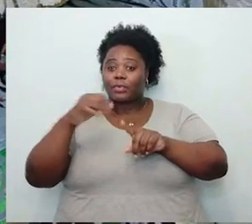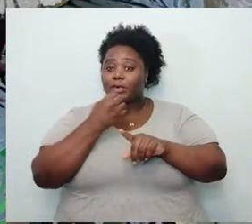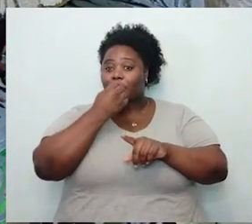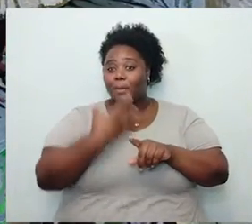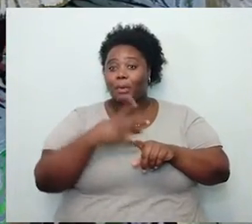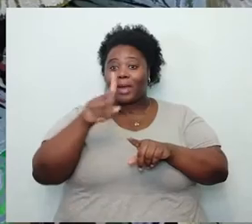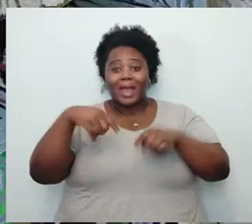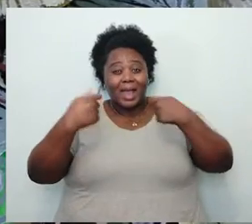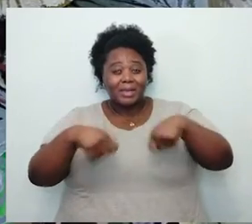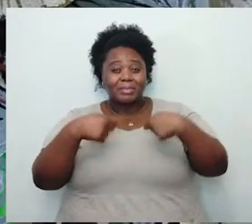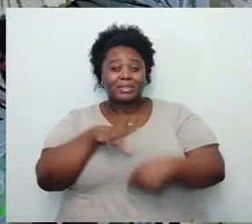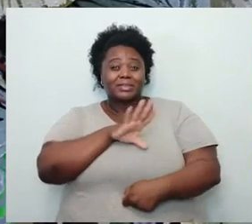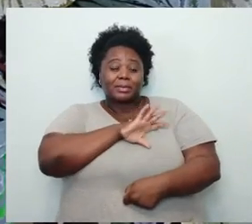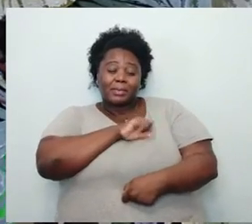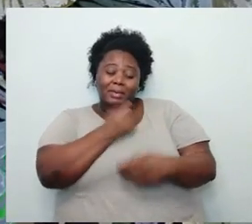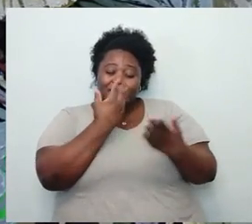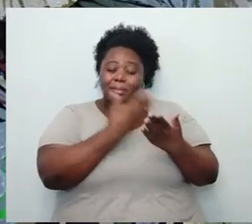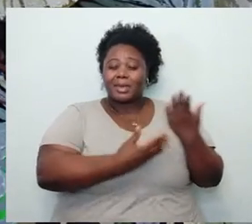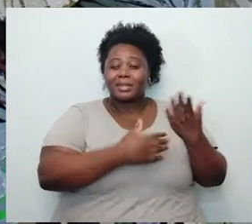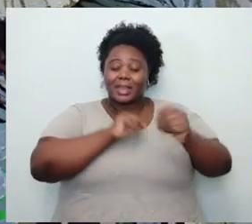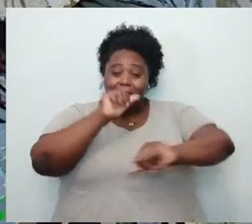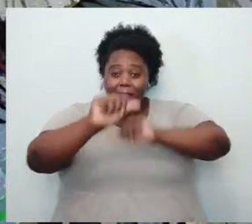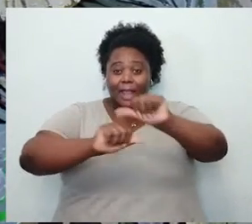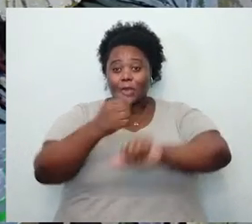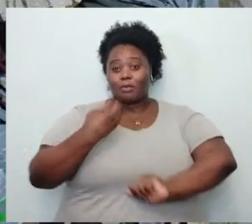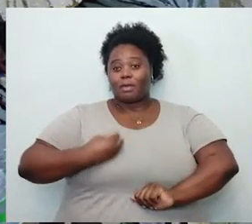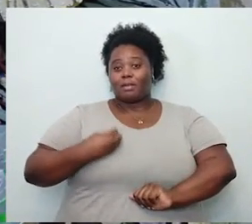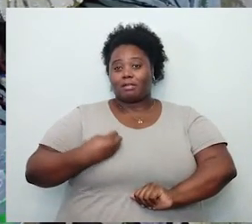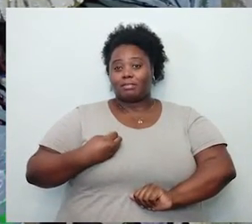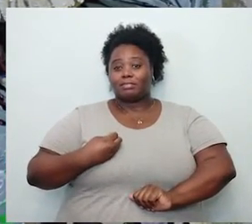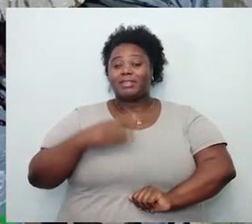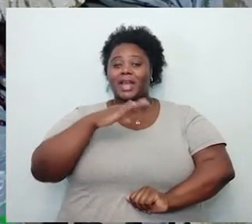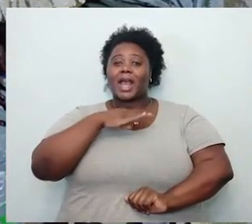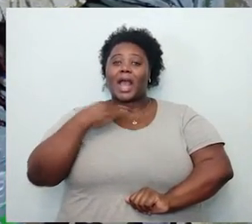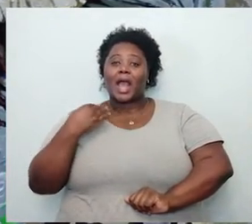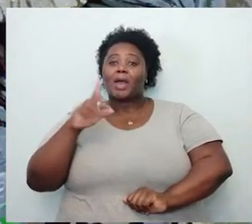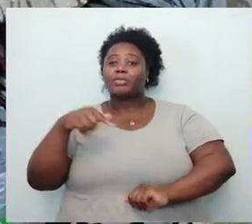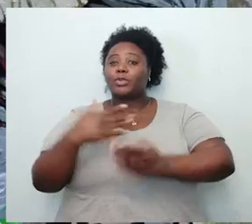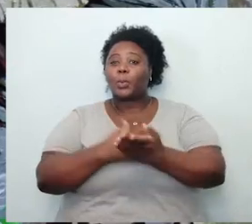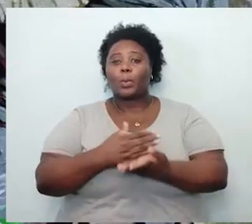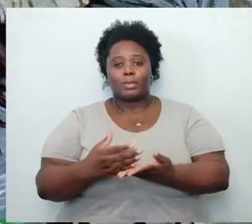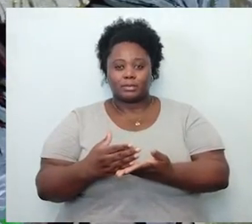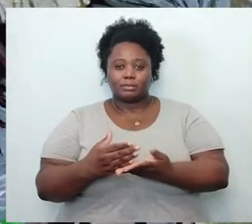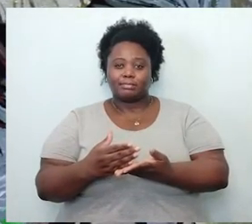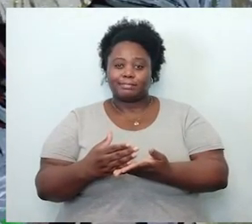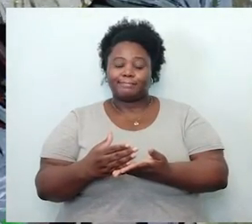É preciso amar para perder. Renovar para viver. A morte é iniciação.